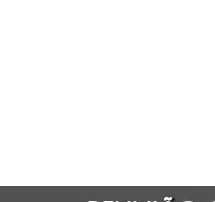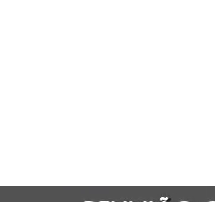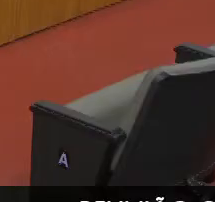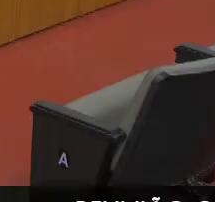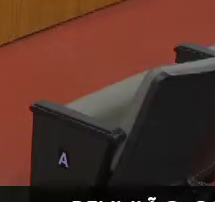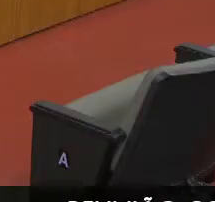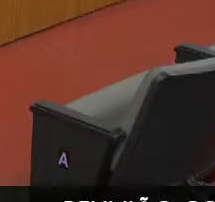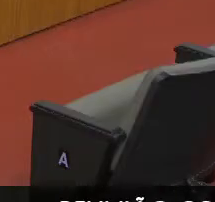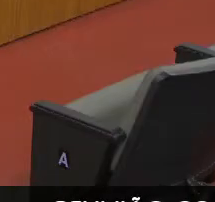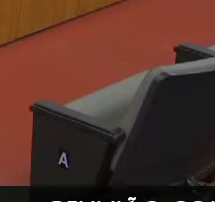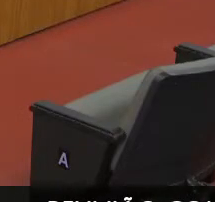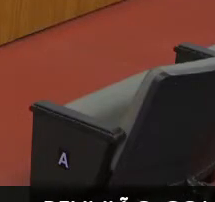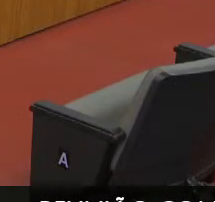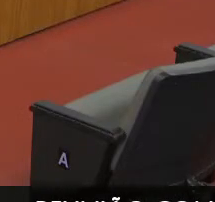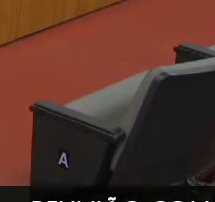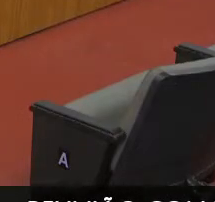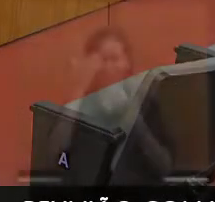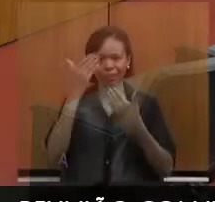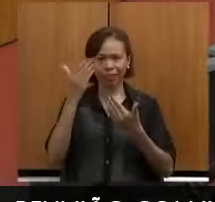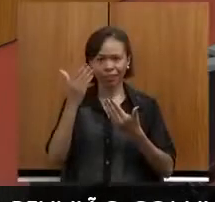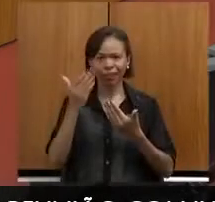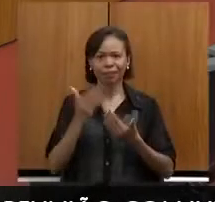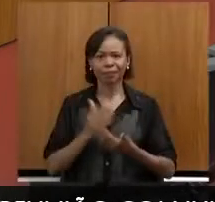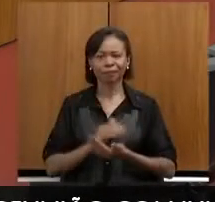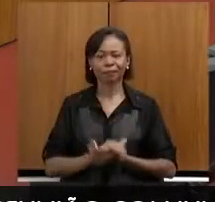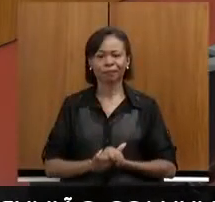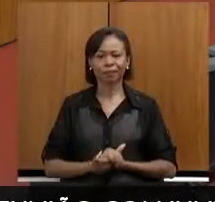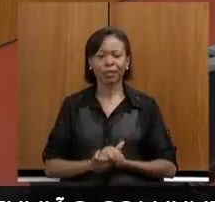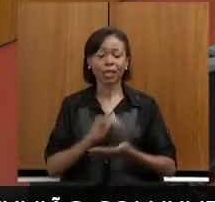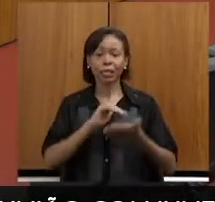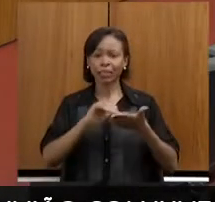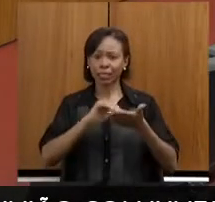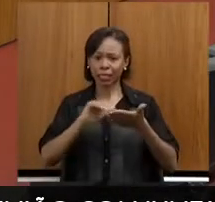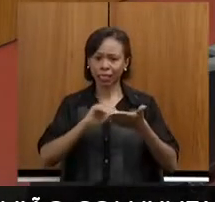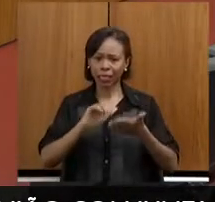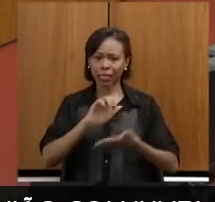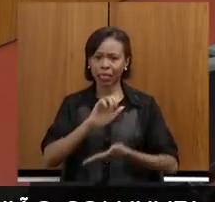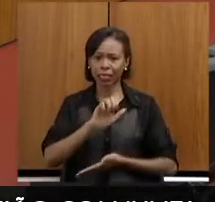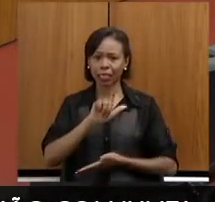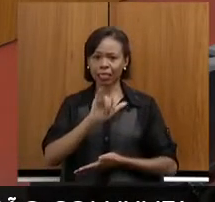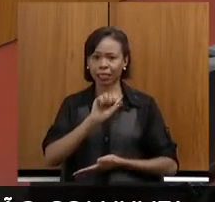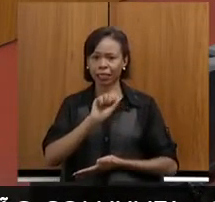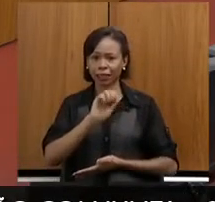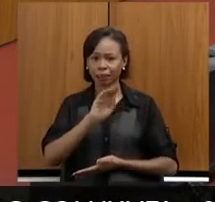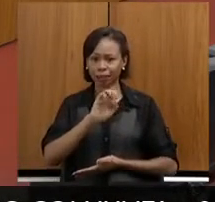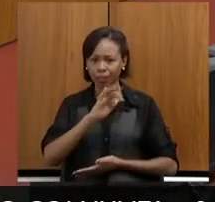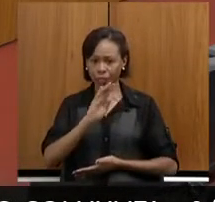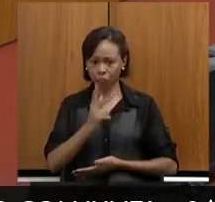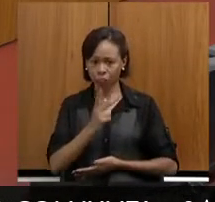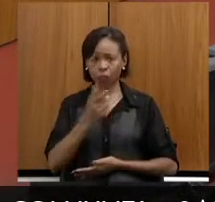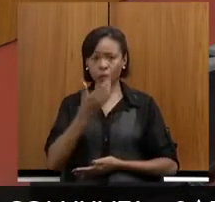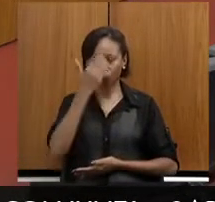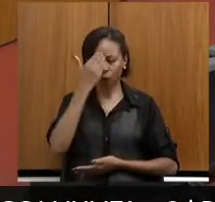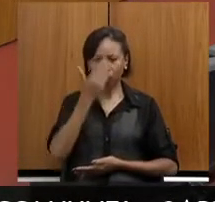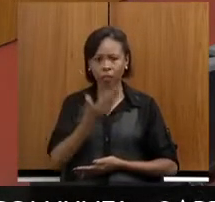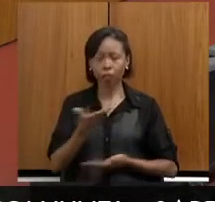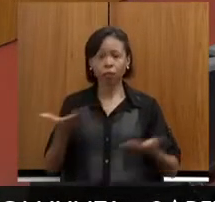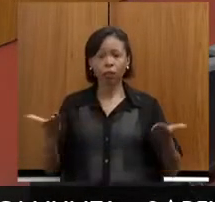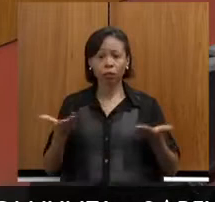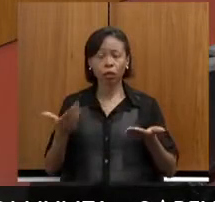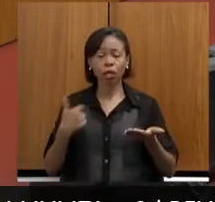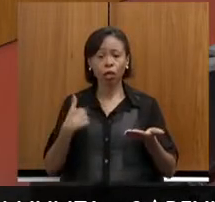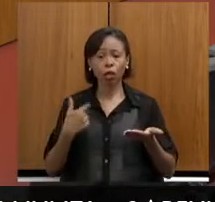Obrigada, deputados. Muito obrigado, secretária Elisabeth. Eu gostaria de